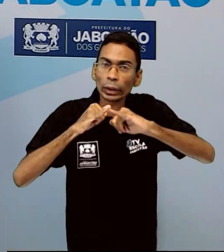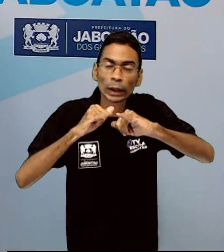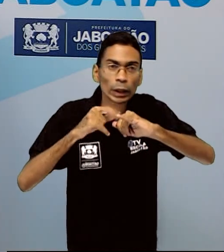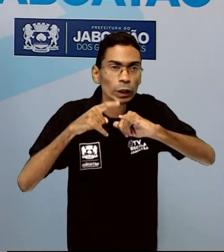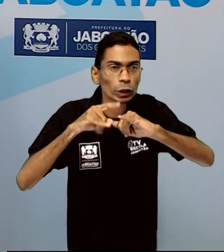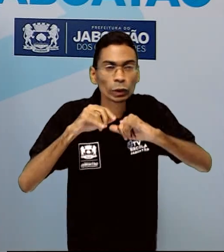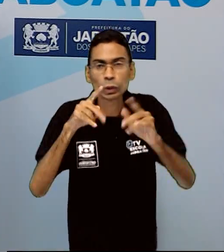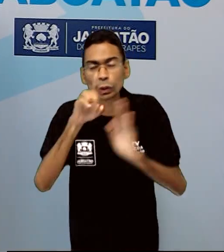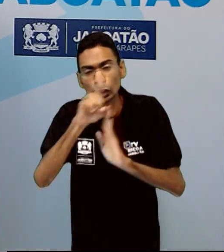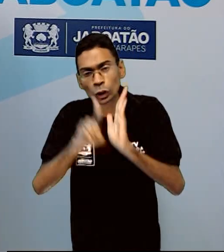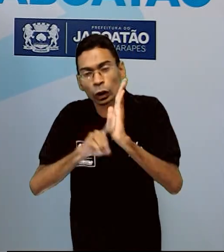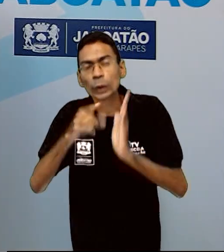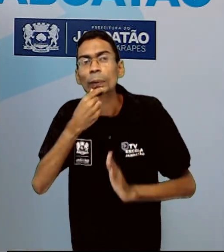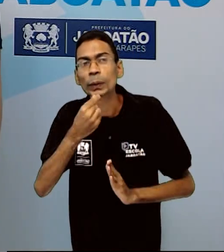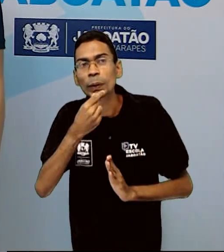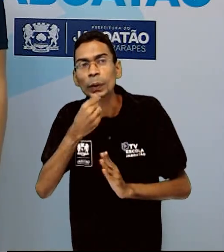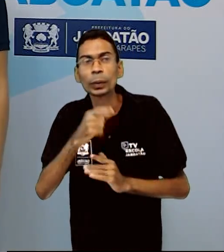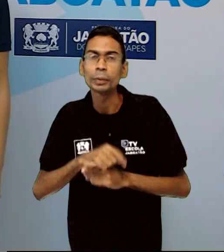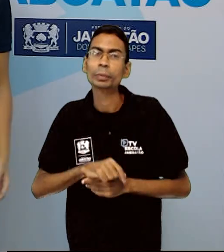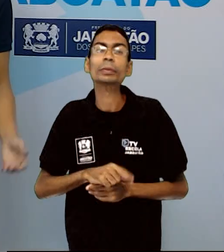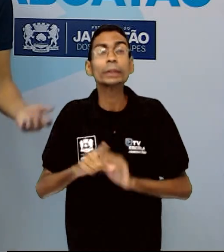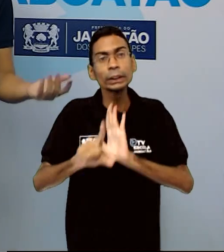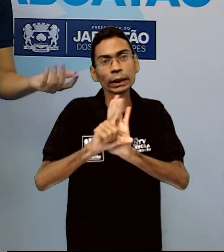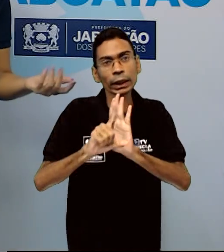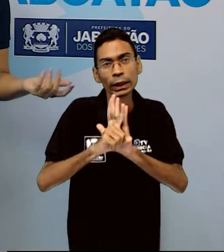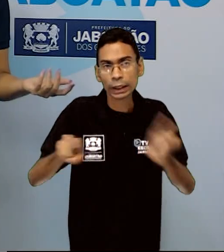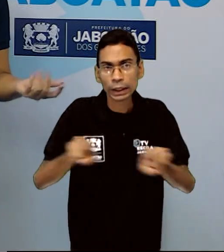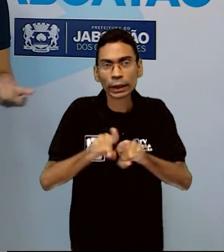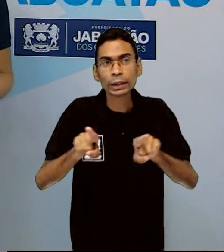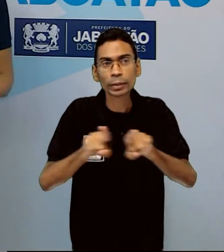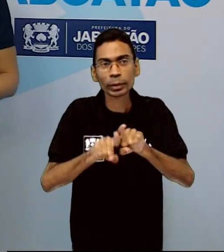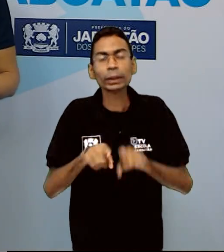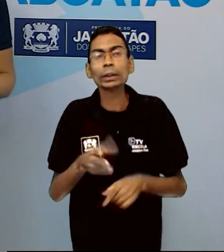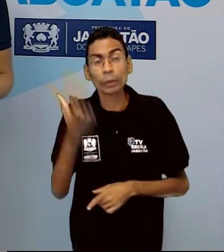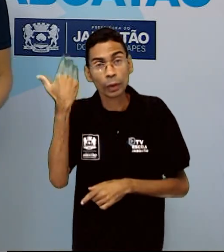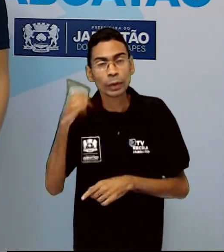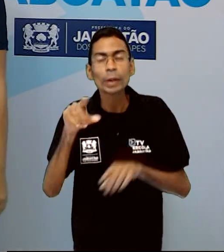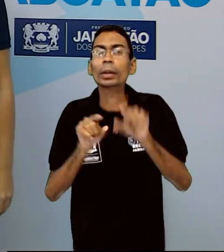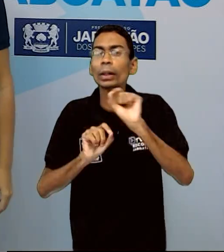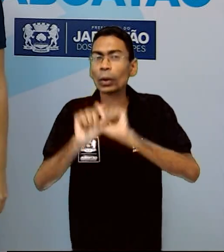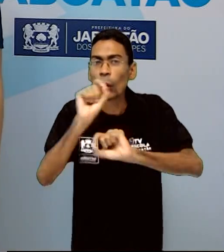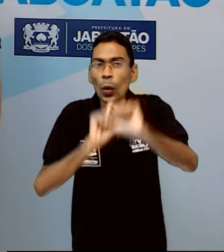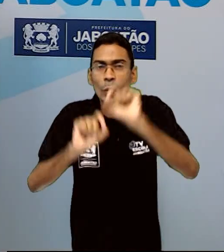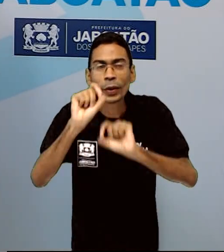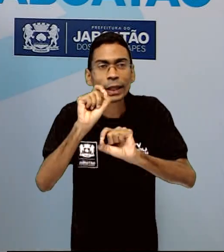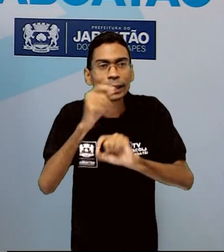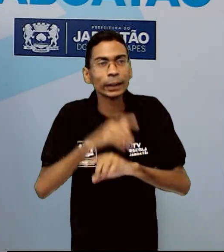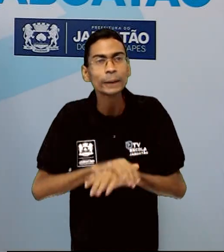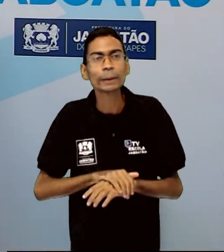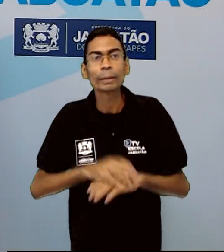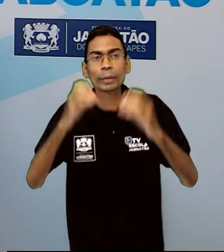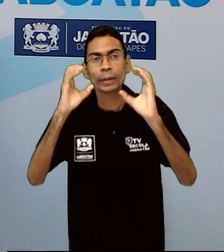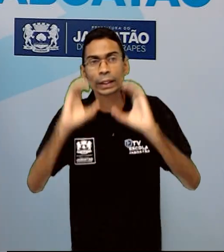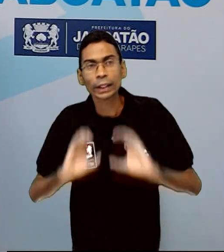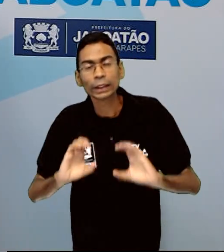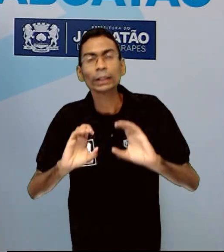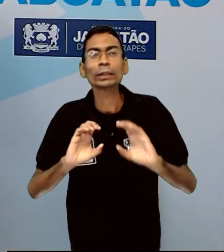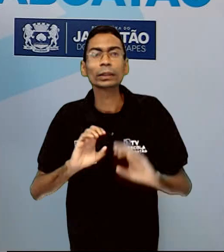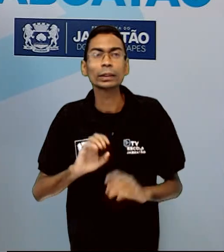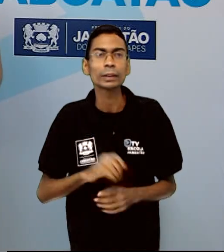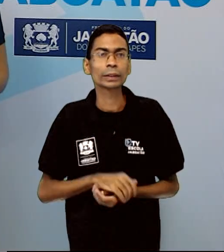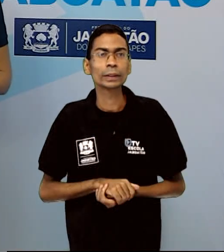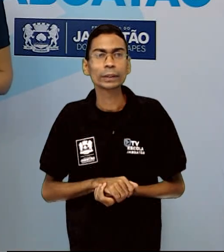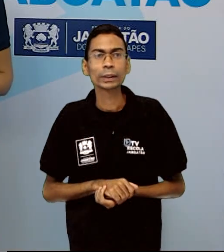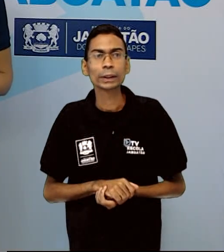outras leis. Vamos saber agora o que é cidadania. Cidadania é a